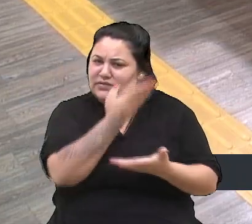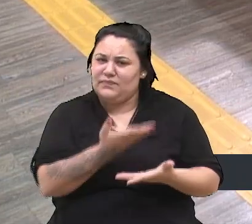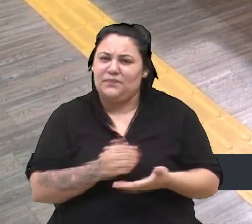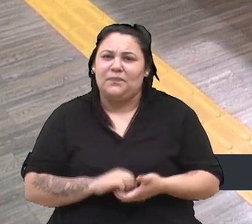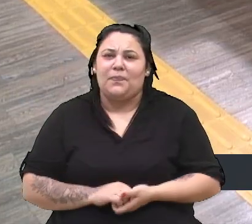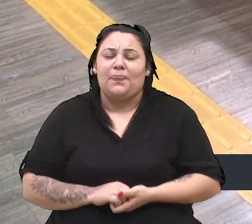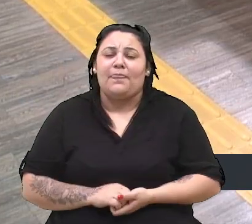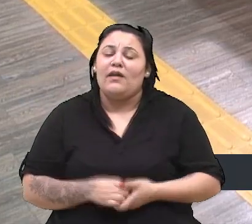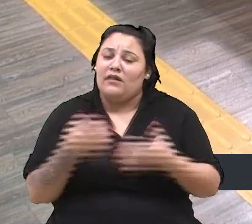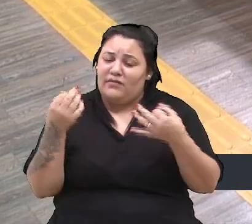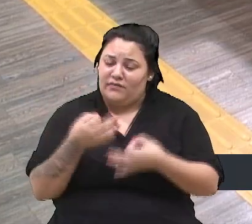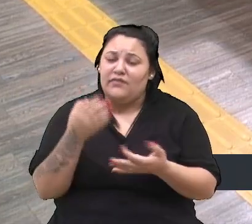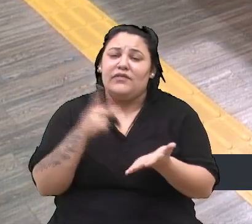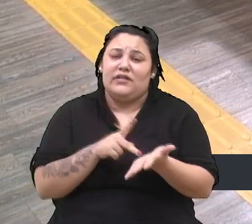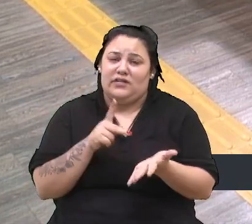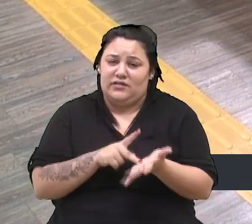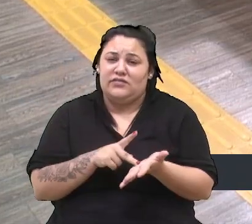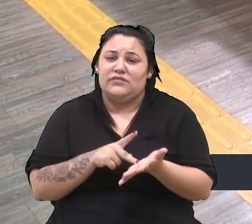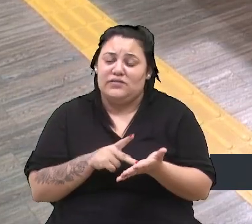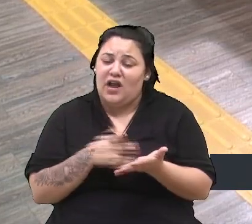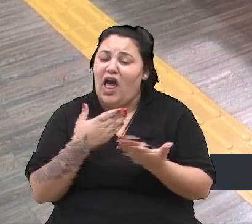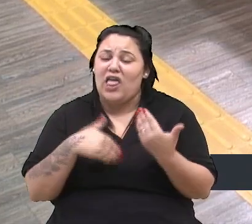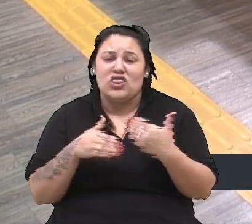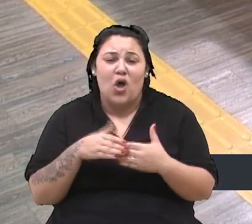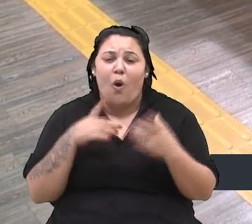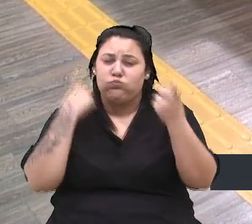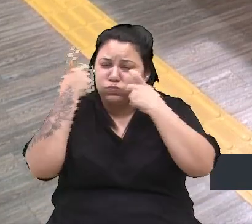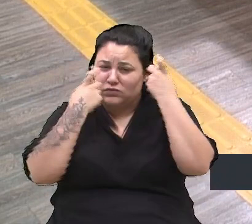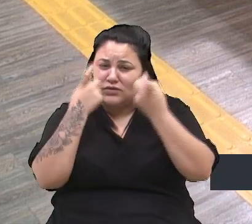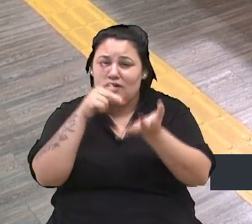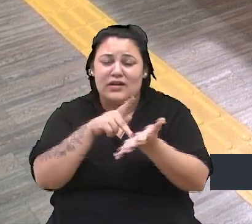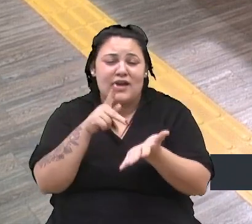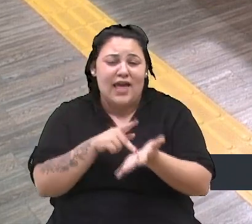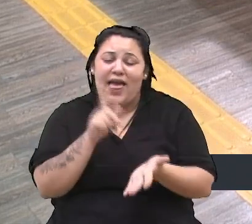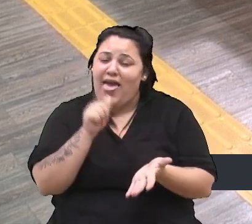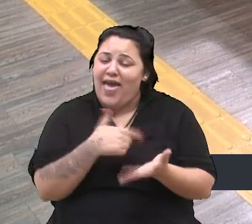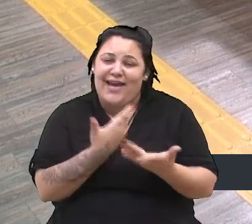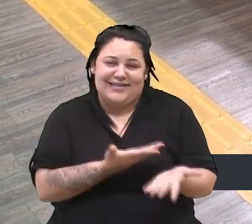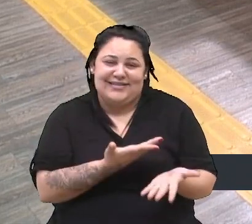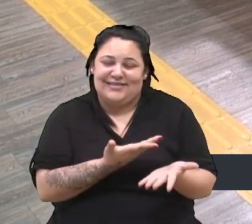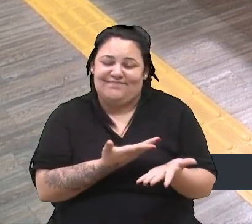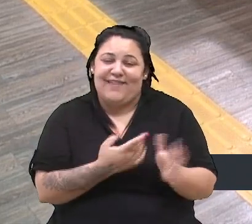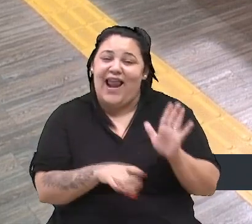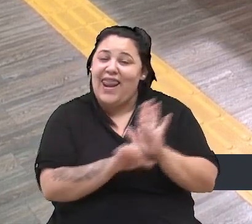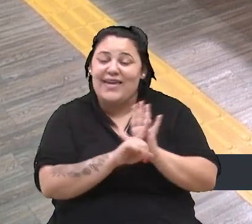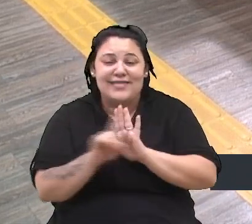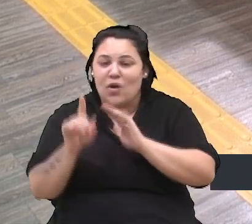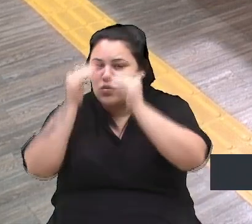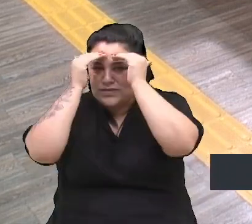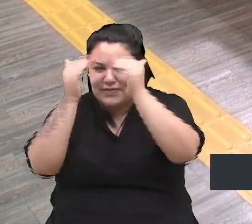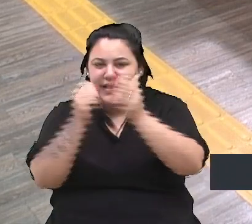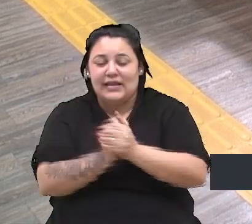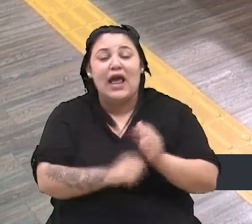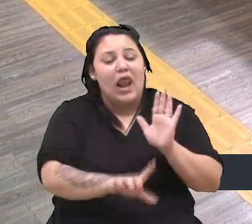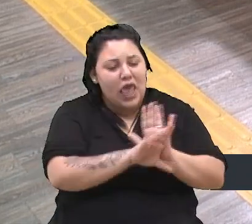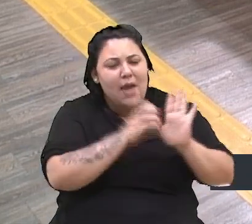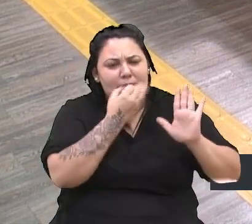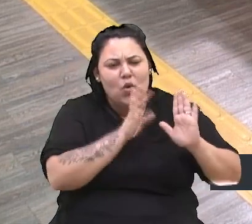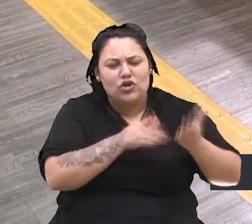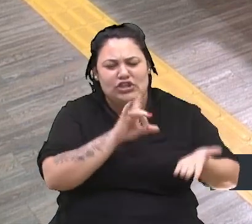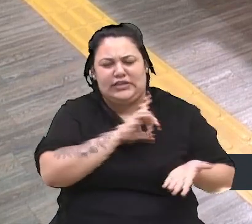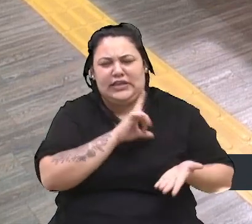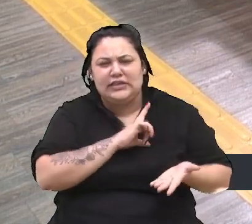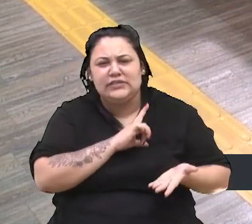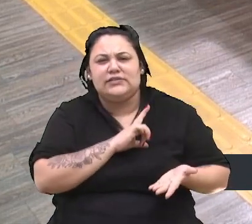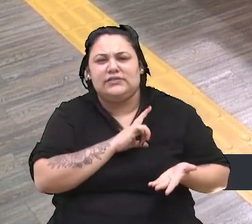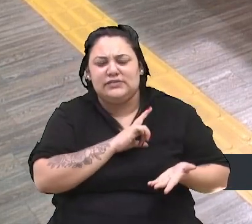vereador Lucas. A nossa maior preocupação é sempre essa. Infelizmente, ela não ser cumprida. A lei é boa. A gente sabe que já existe a